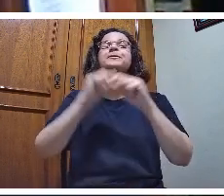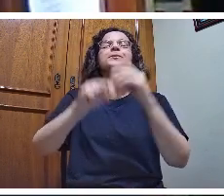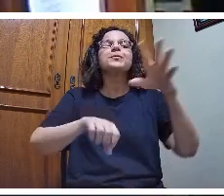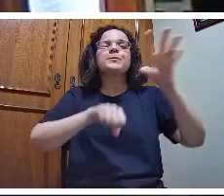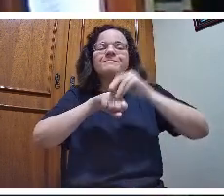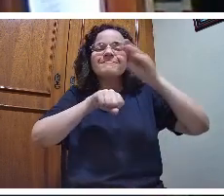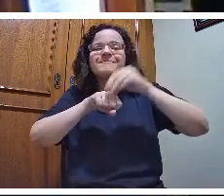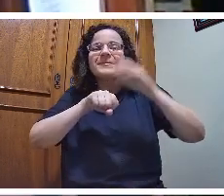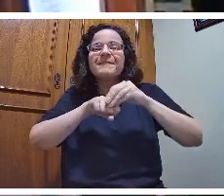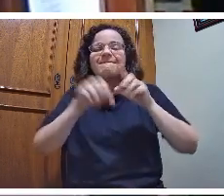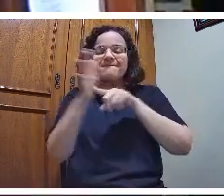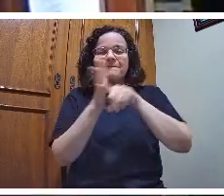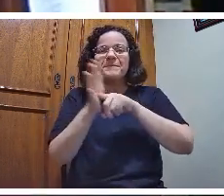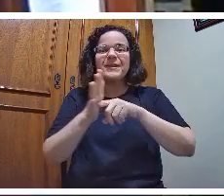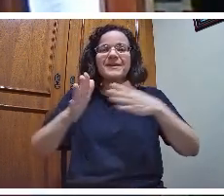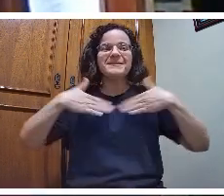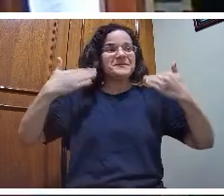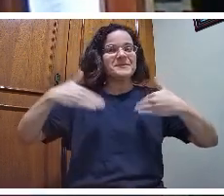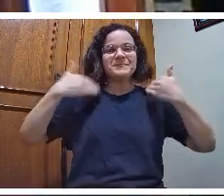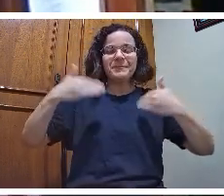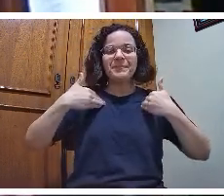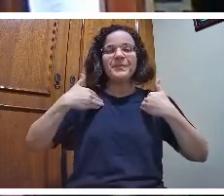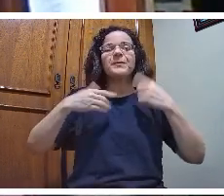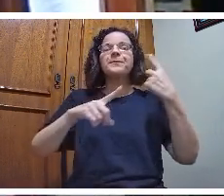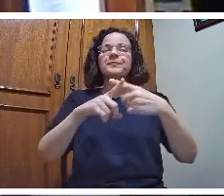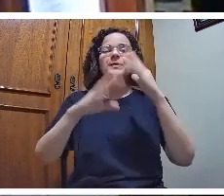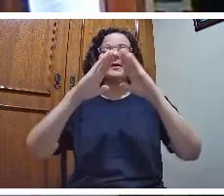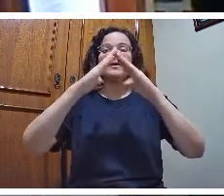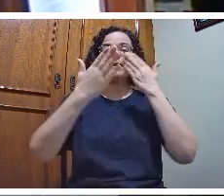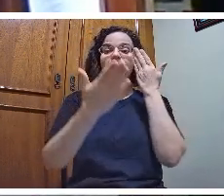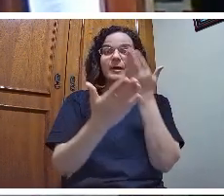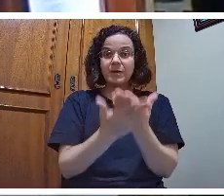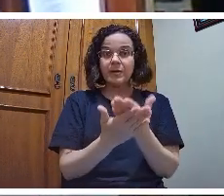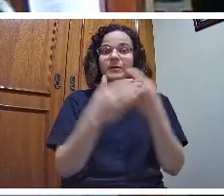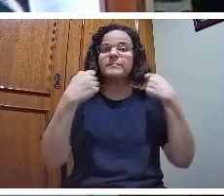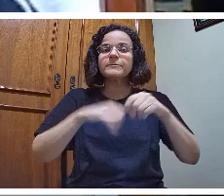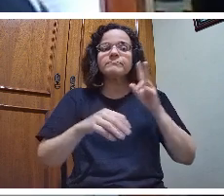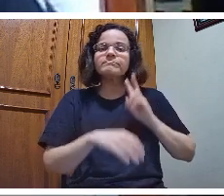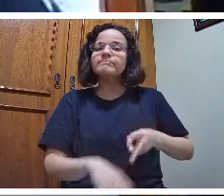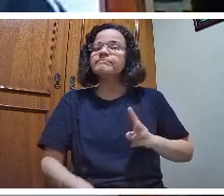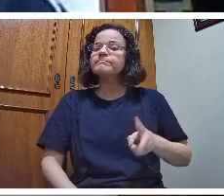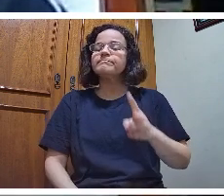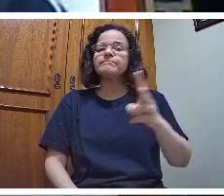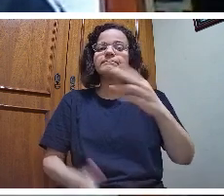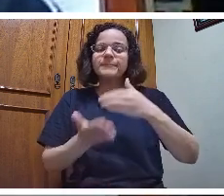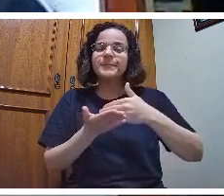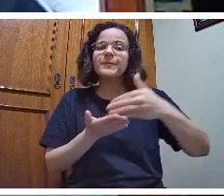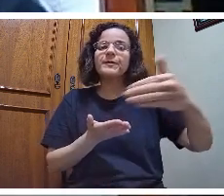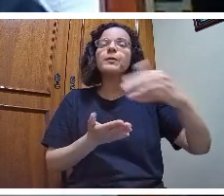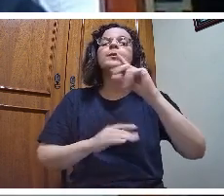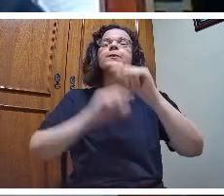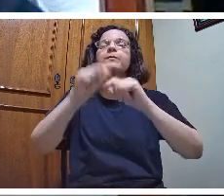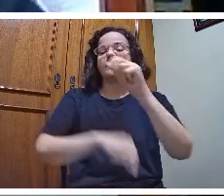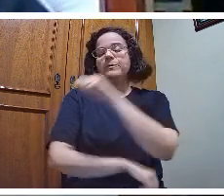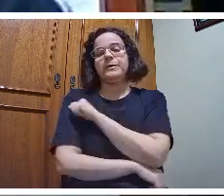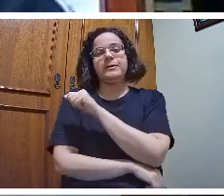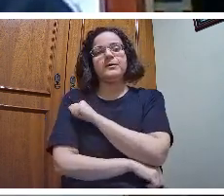ele diz que a escola tem que continuar aquilo que o aluno traz da vida. Ponto um.